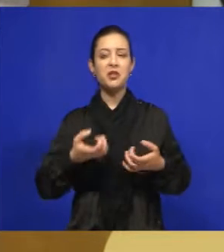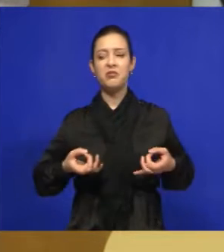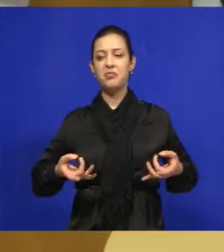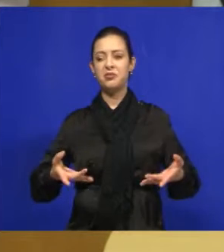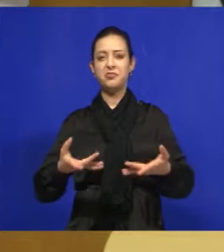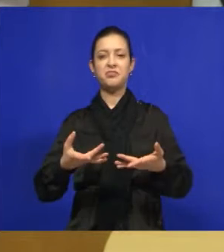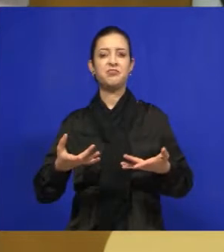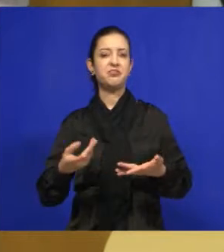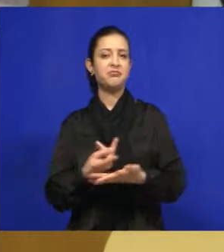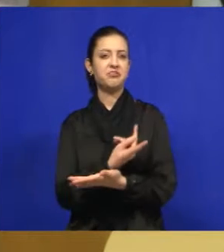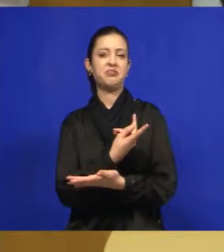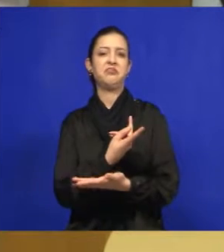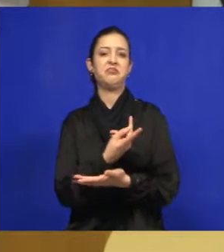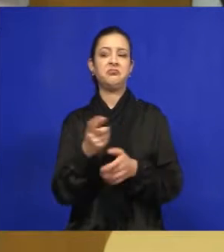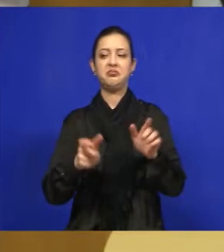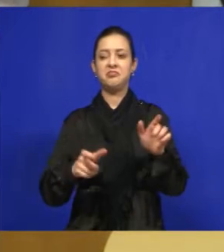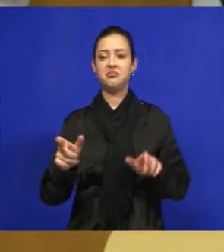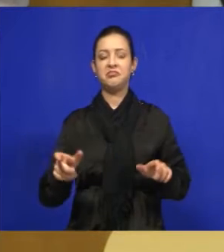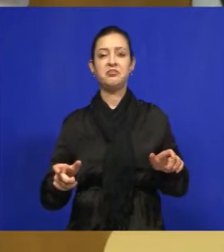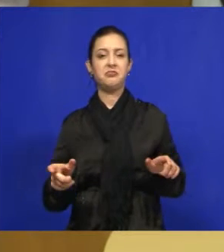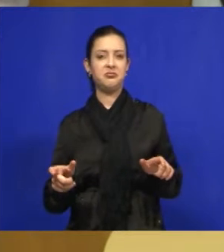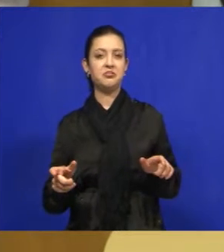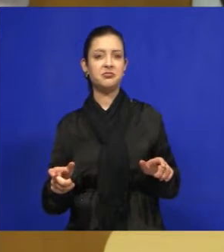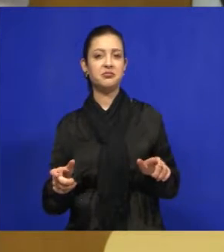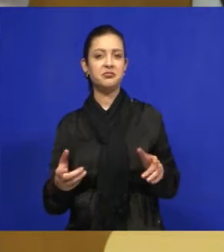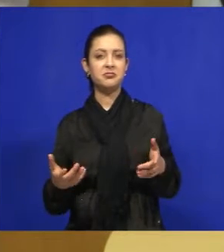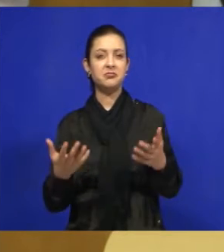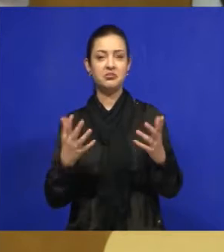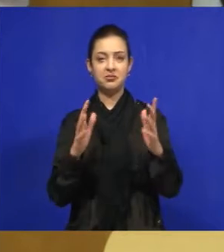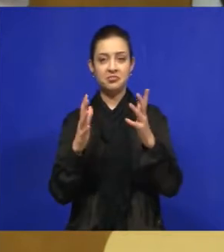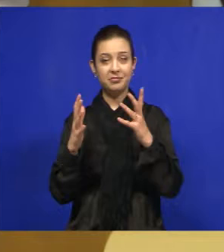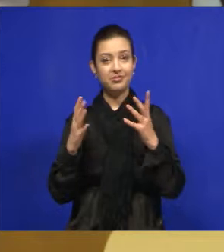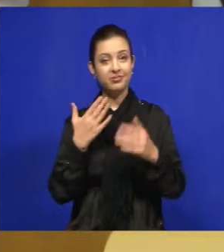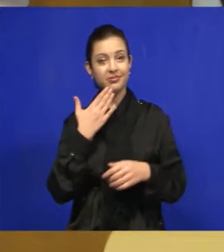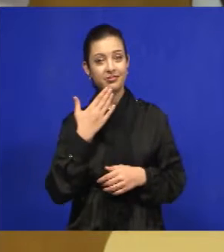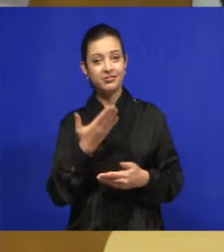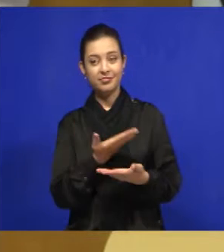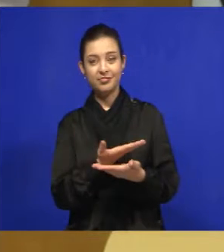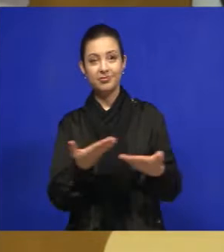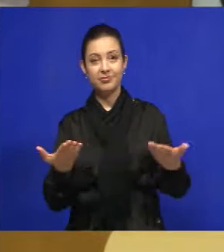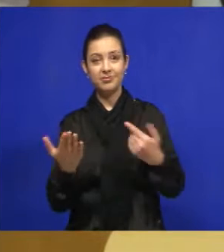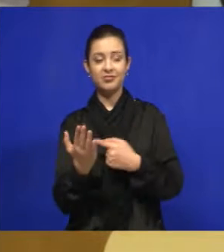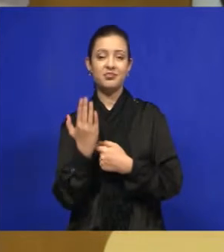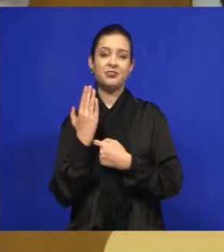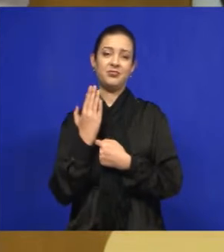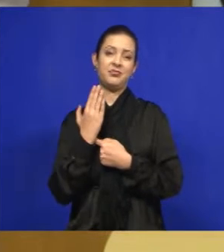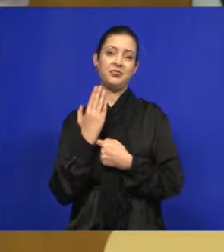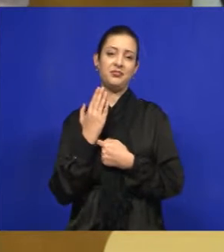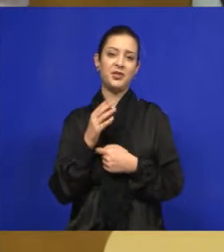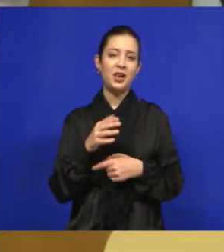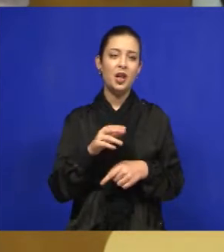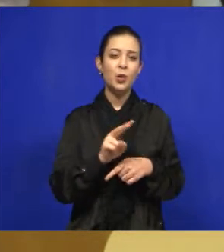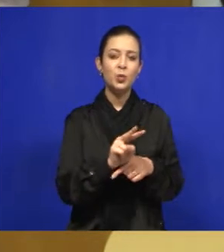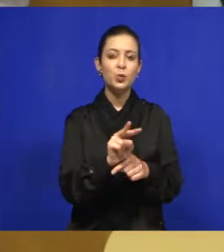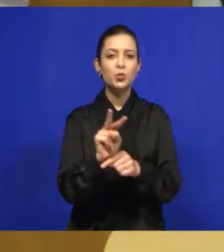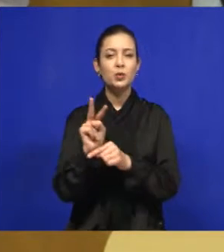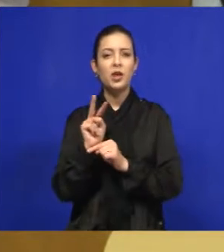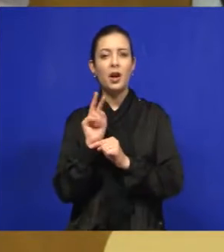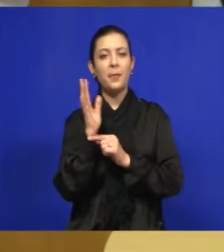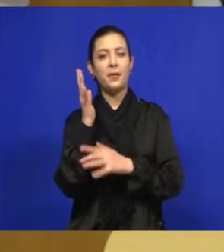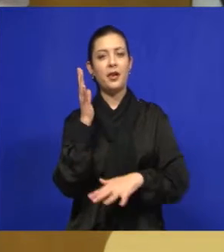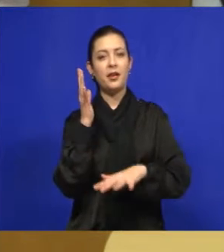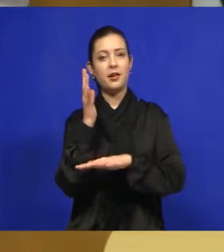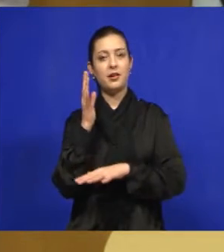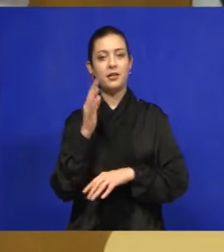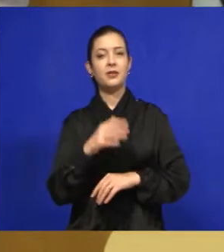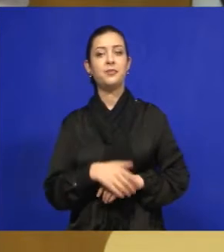ambiente inadequado para as pessoas. Então, parabéns e peço à população que nos ajude a conservar as praças da nossa